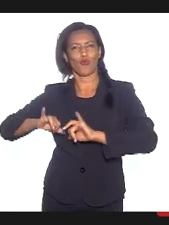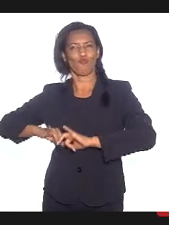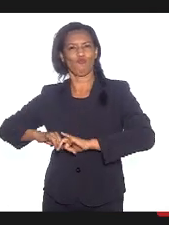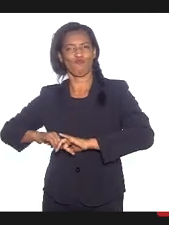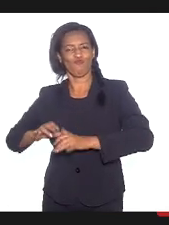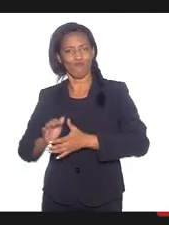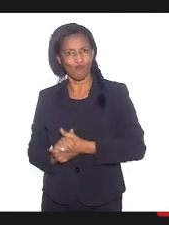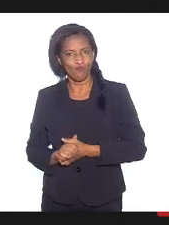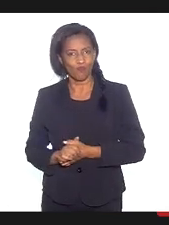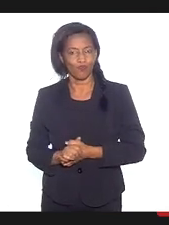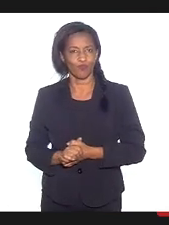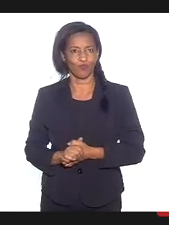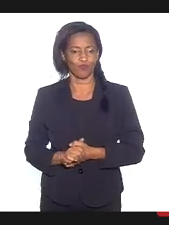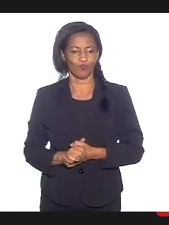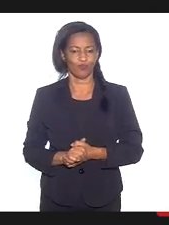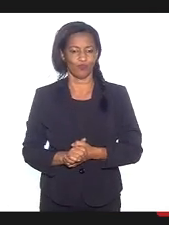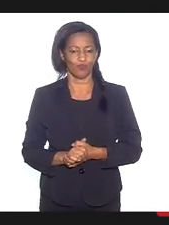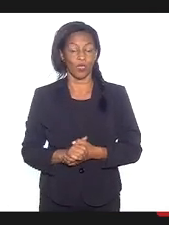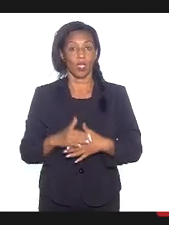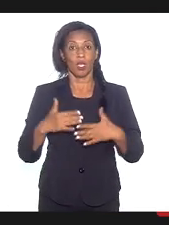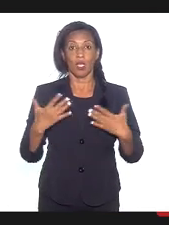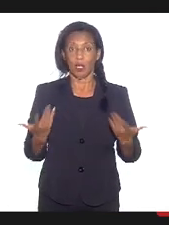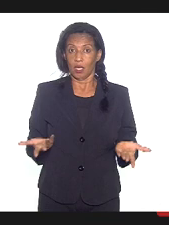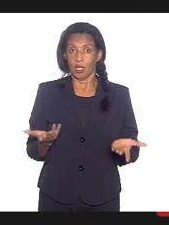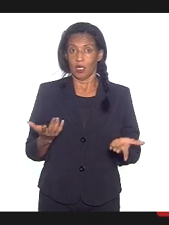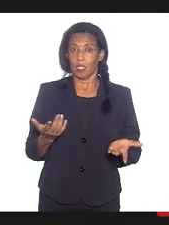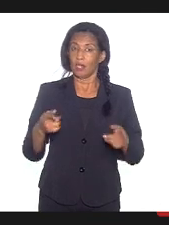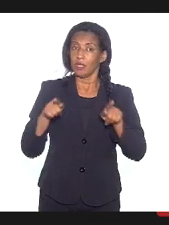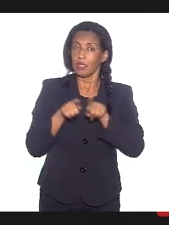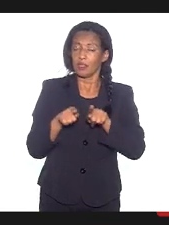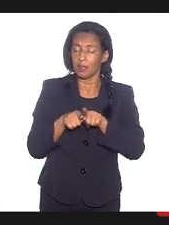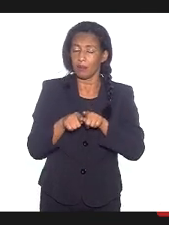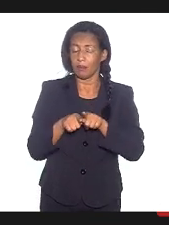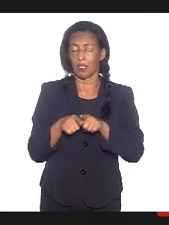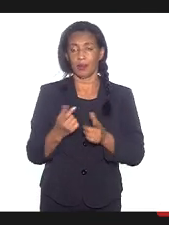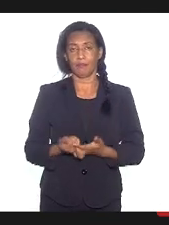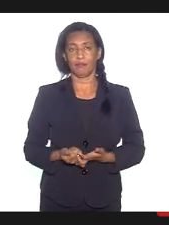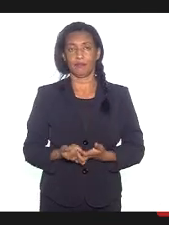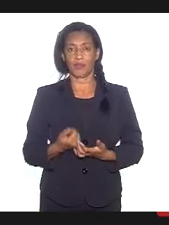E aqui, obviamente, que nós não devemos falar de uma maneira